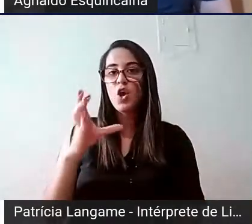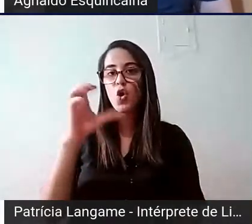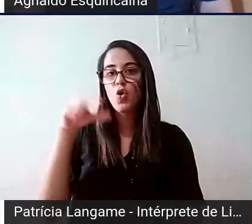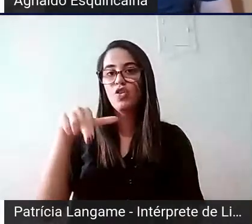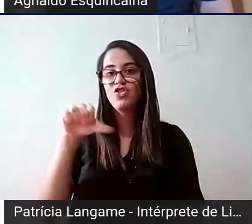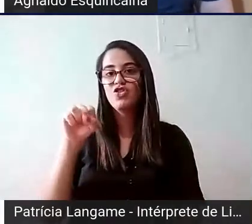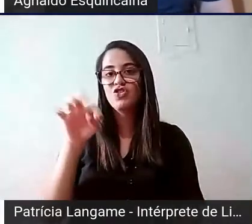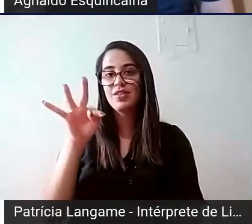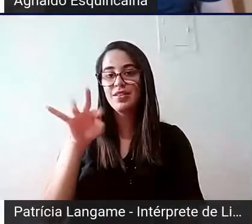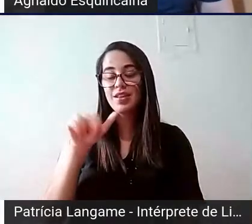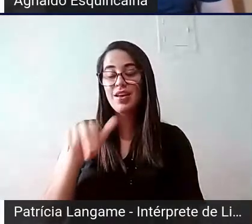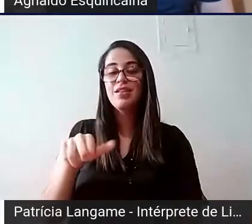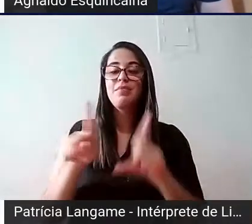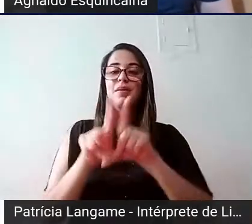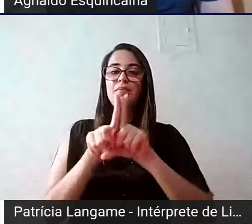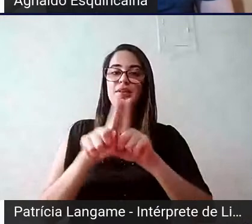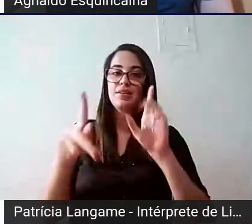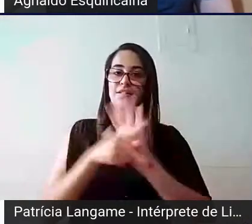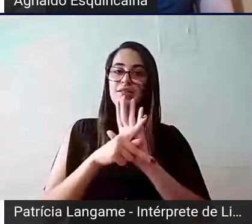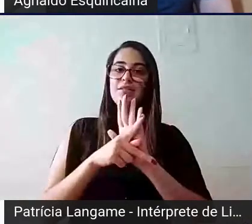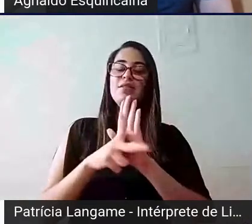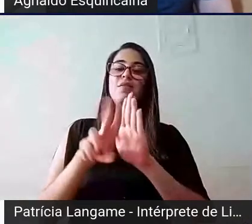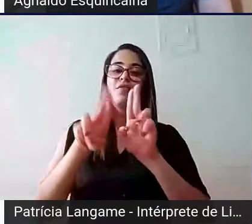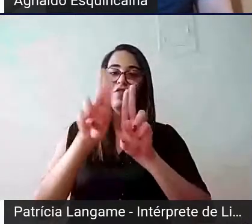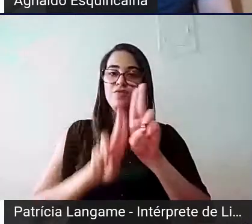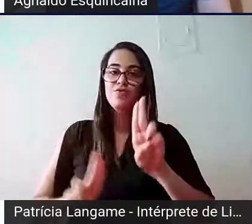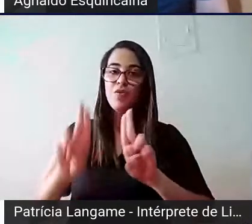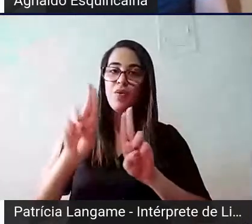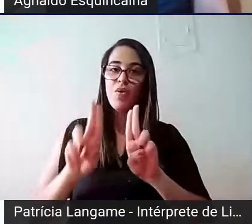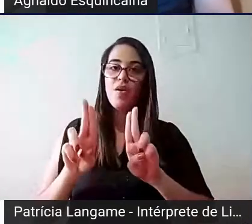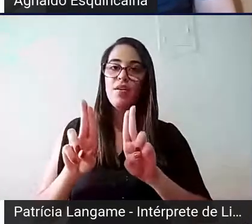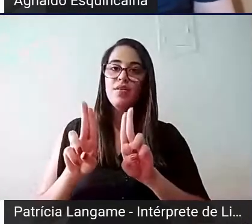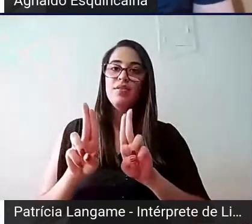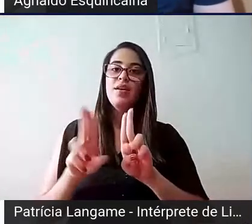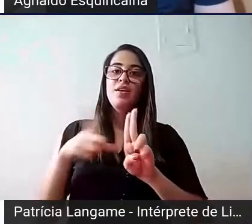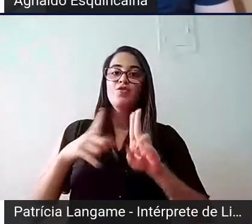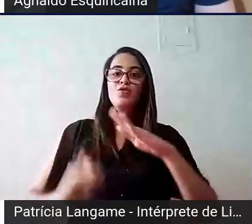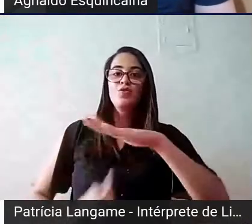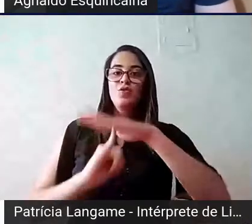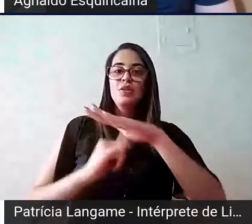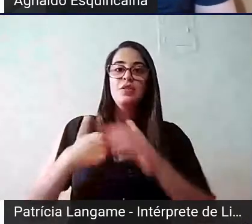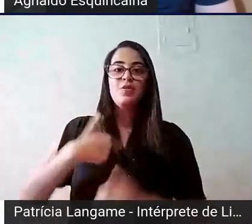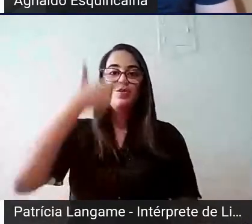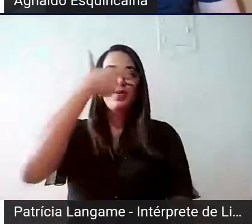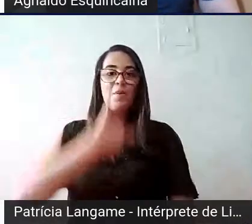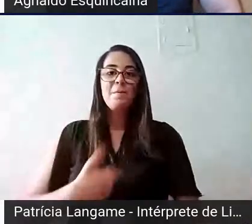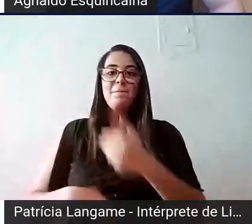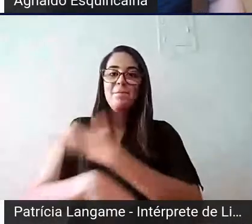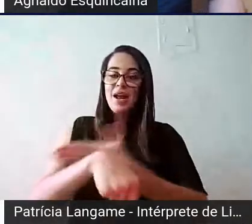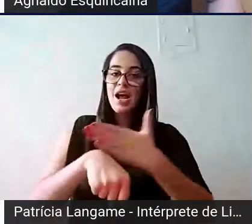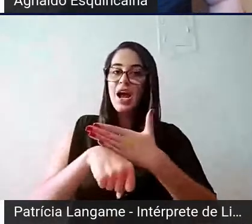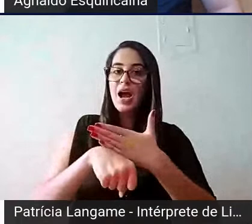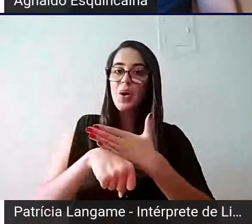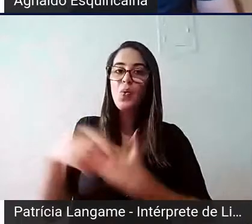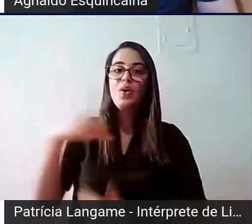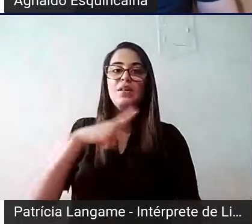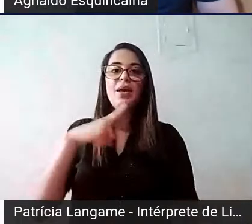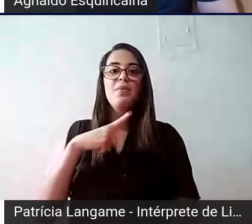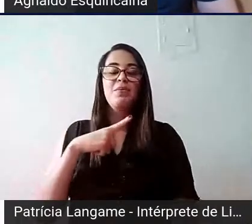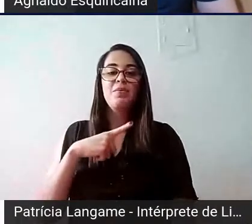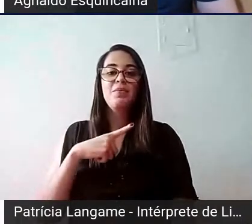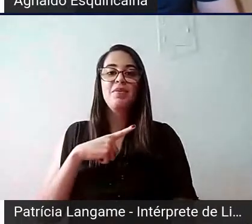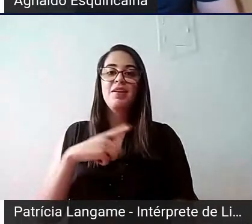parte do projeto Fundão e do time, que é do UFRJ, e a minha descrição, eu sou branco, sou alto, tenho cabelo curto,